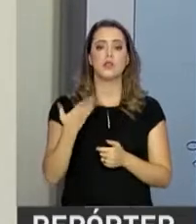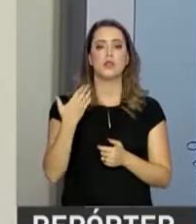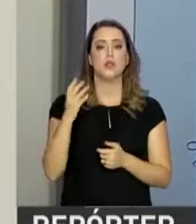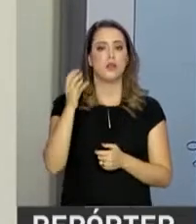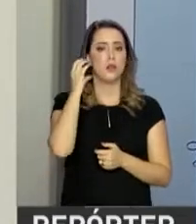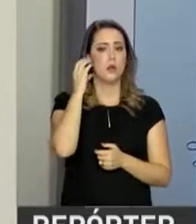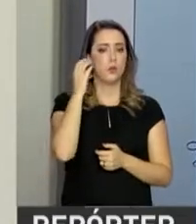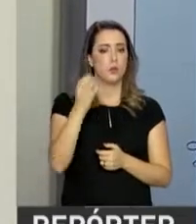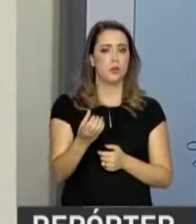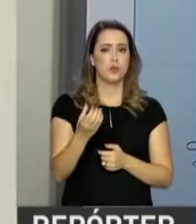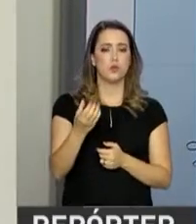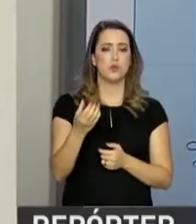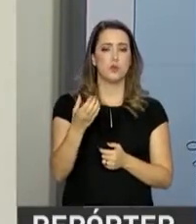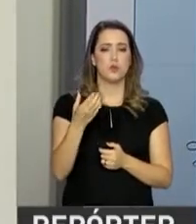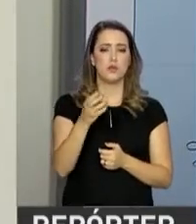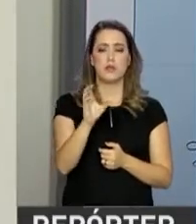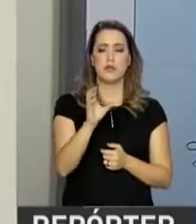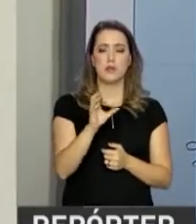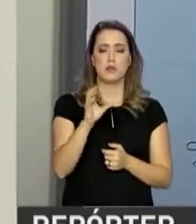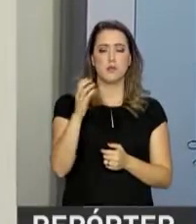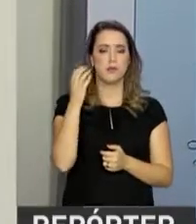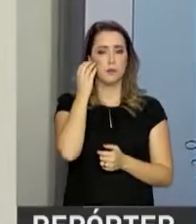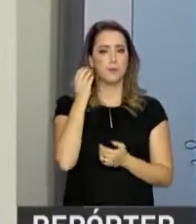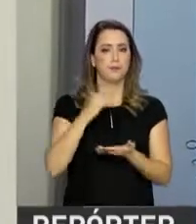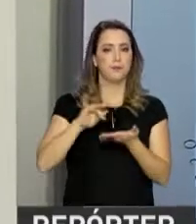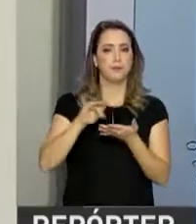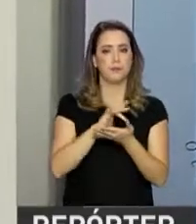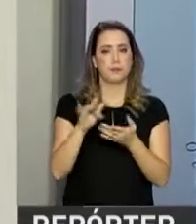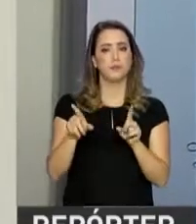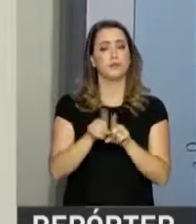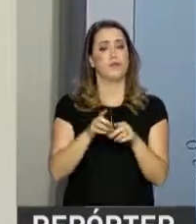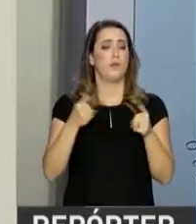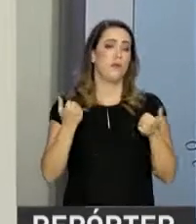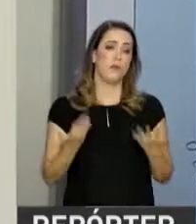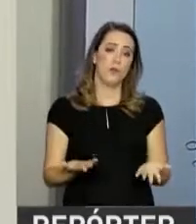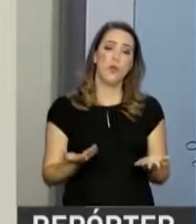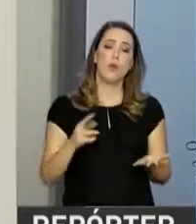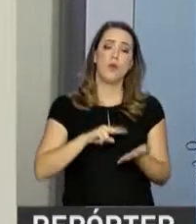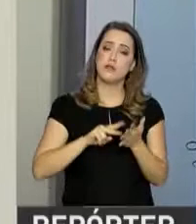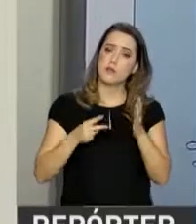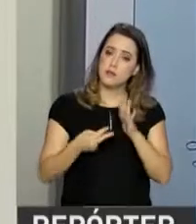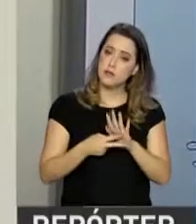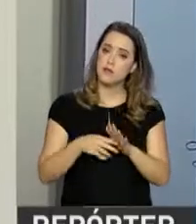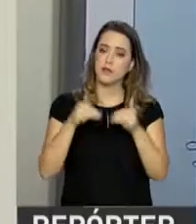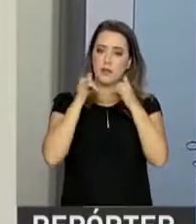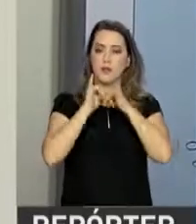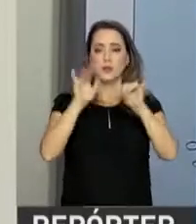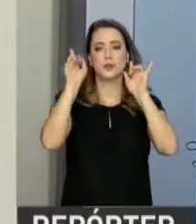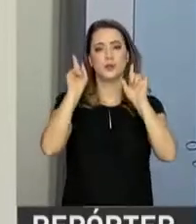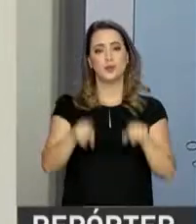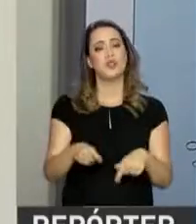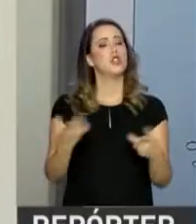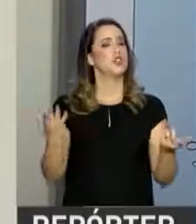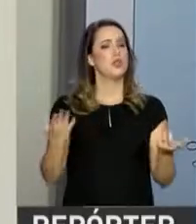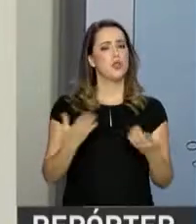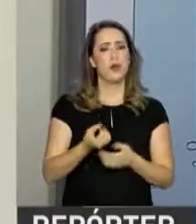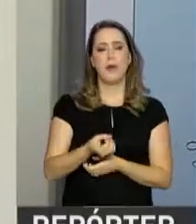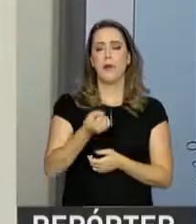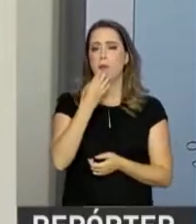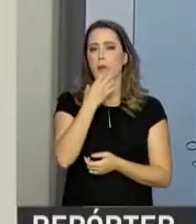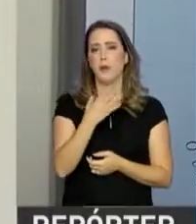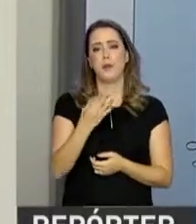o uso do celular, do móvel, do telefone móvel. Ou seja, a energia é um bem